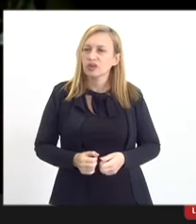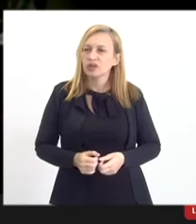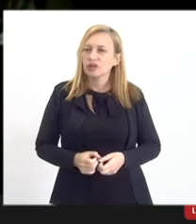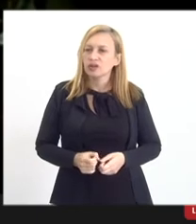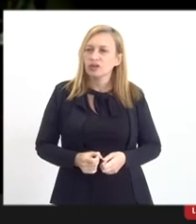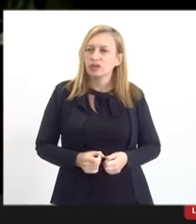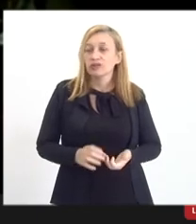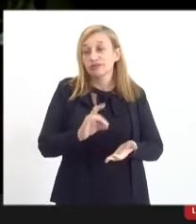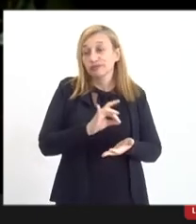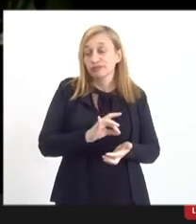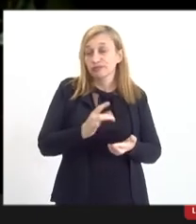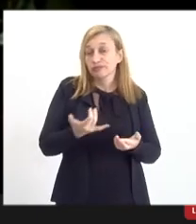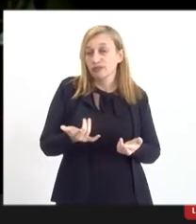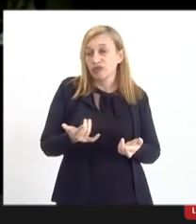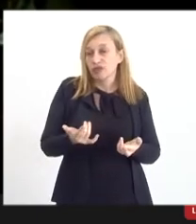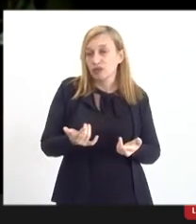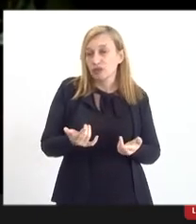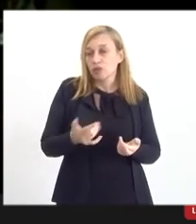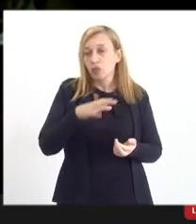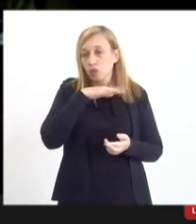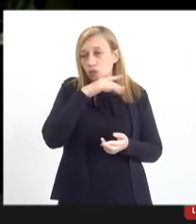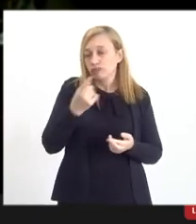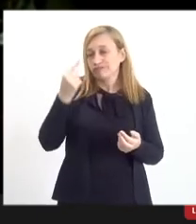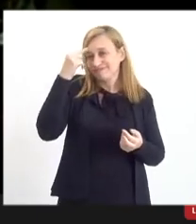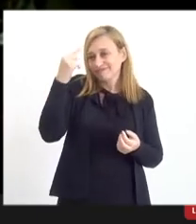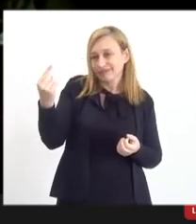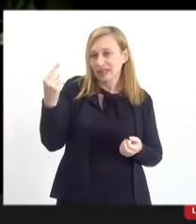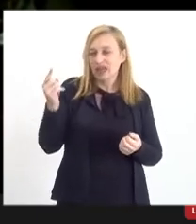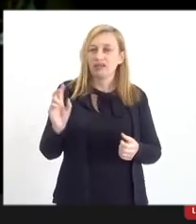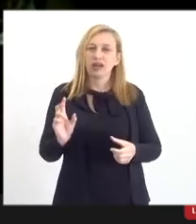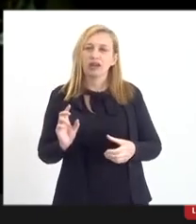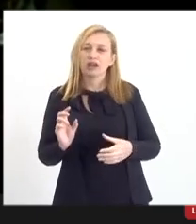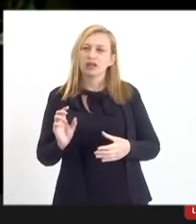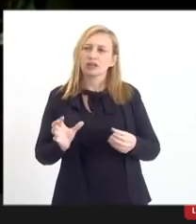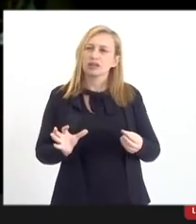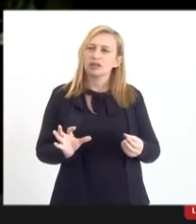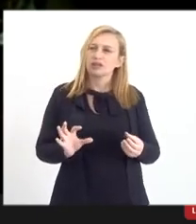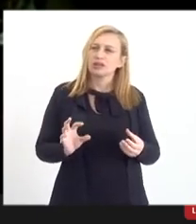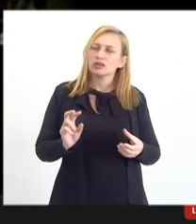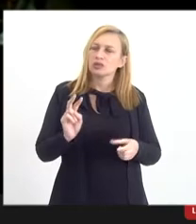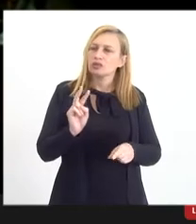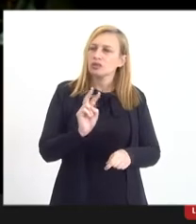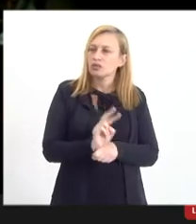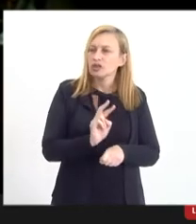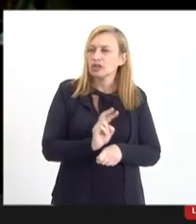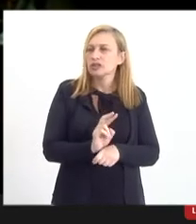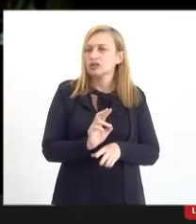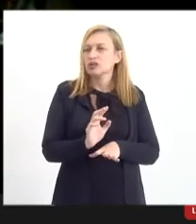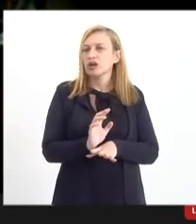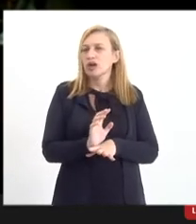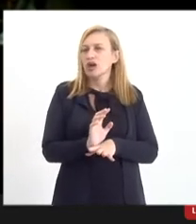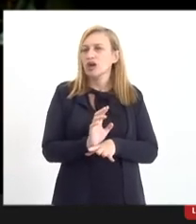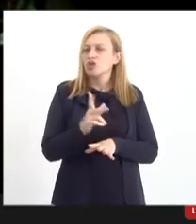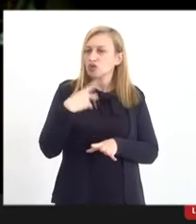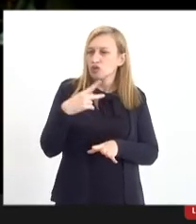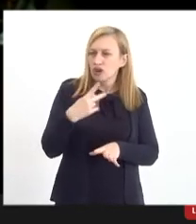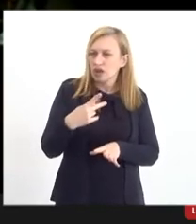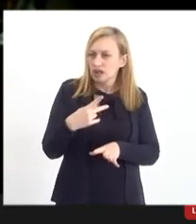os inimigos dessa ideia falam de protecionismo, eu não estou falando nada de protecionismo, estou falando de